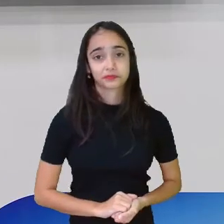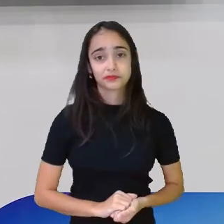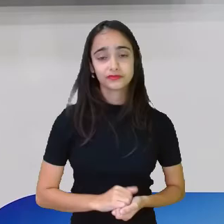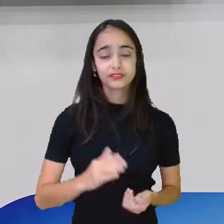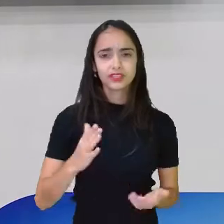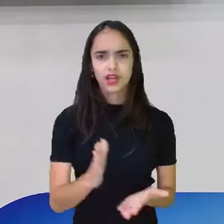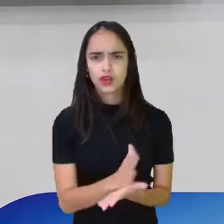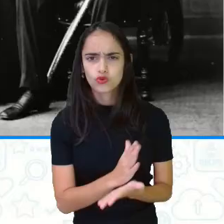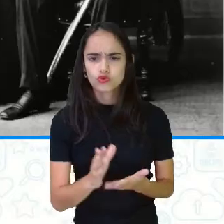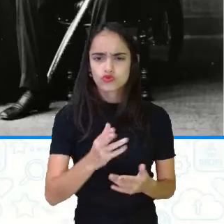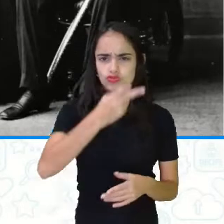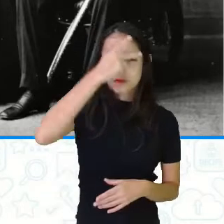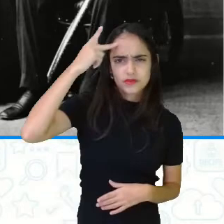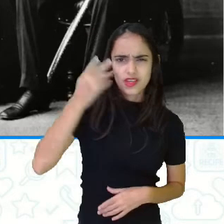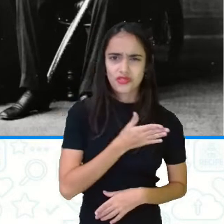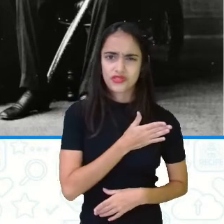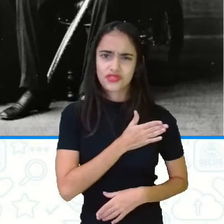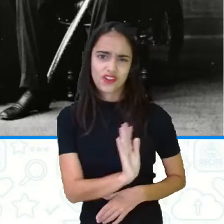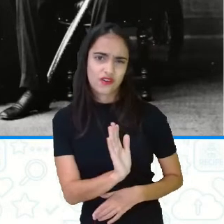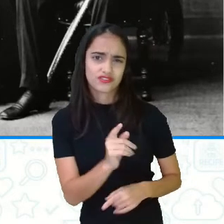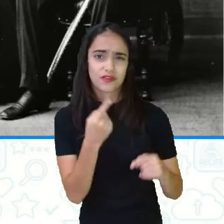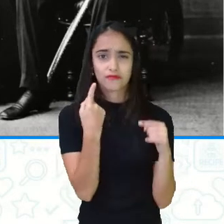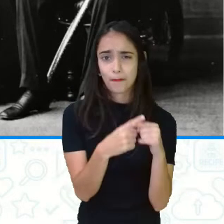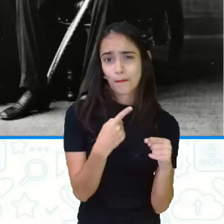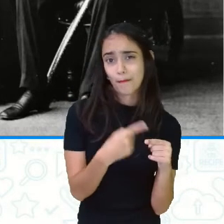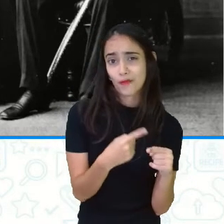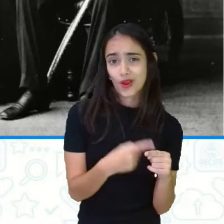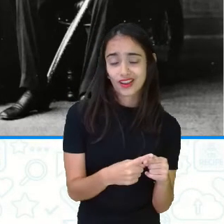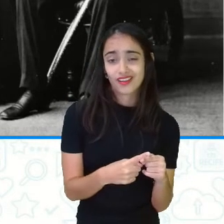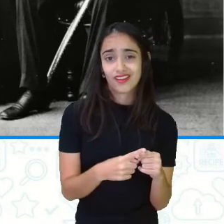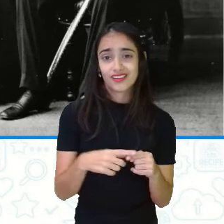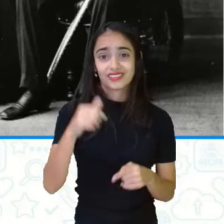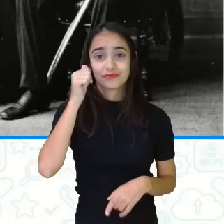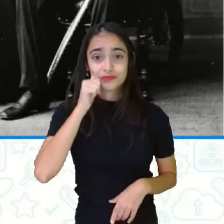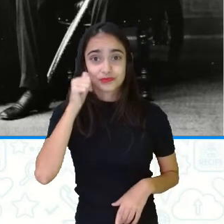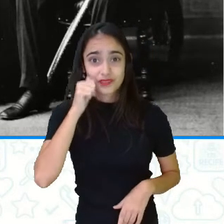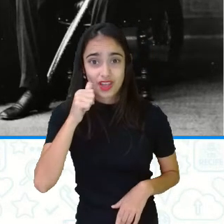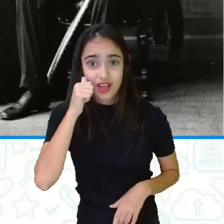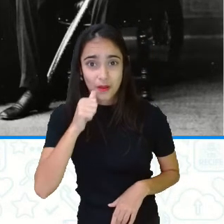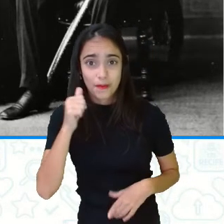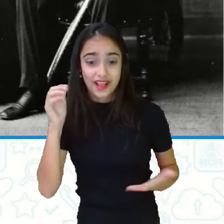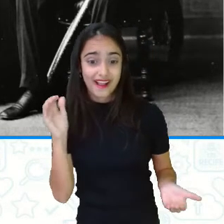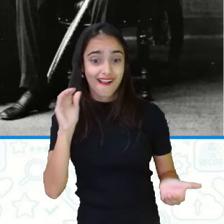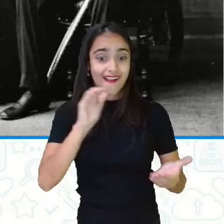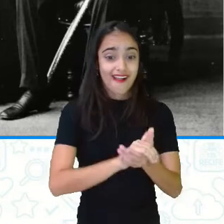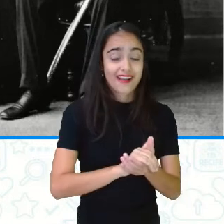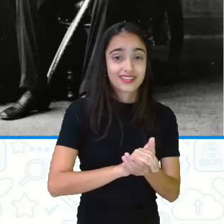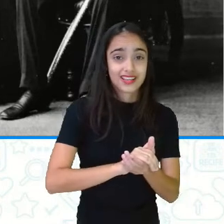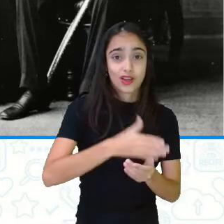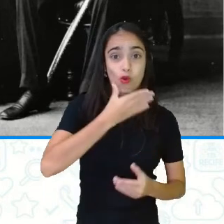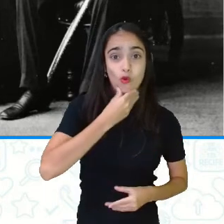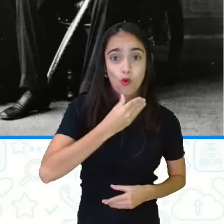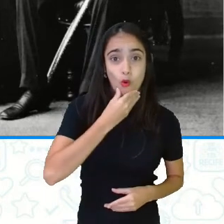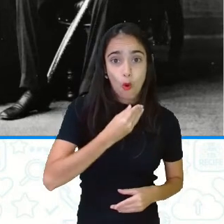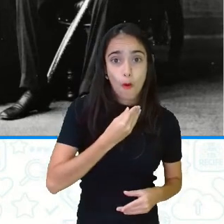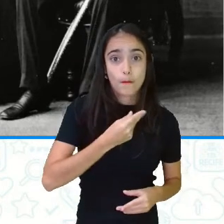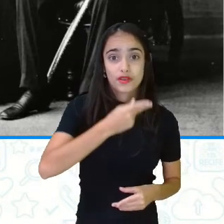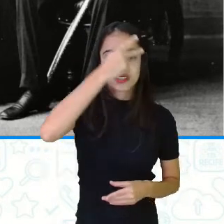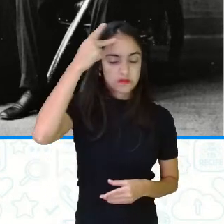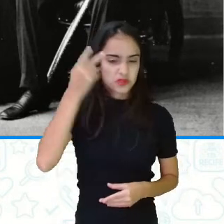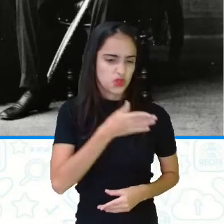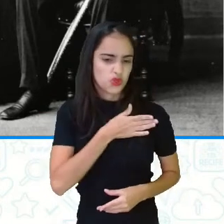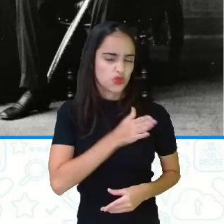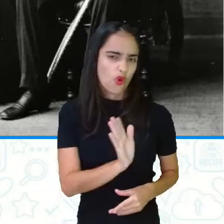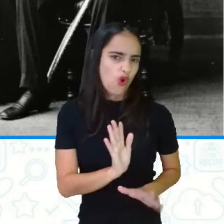A princesa Isabel era casada com aquele ali, que era o francês Gaston de Oléon, que é o cu de Deu. É um nome bem